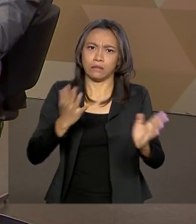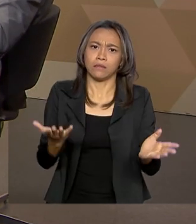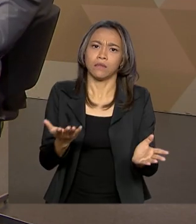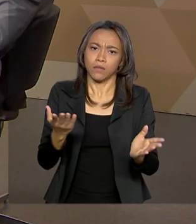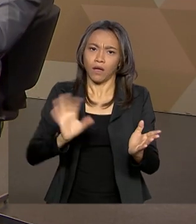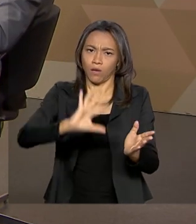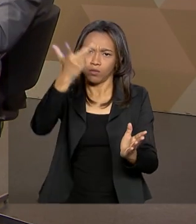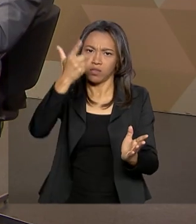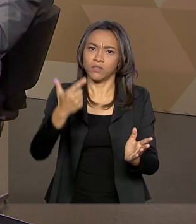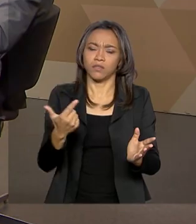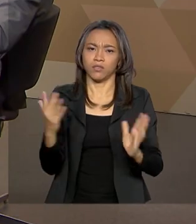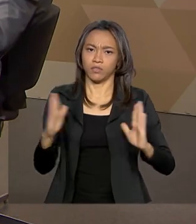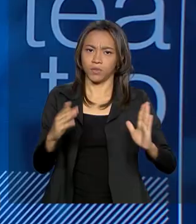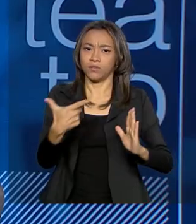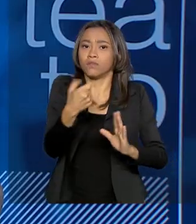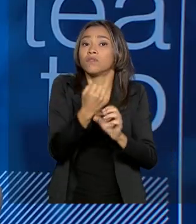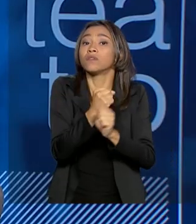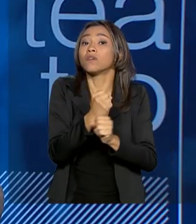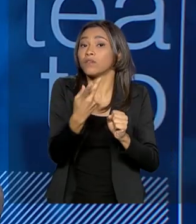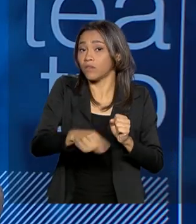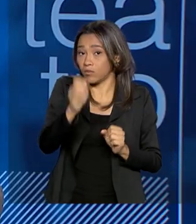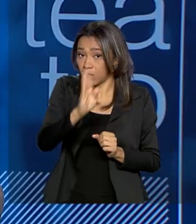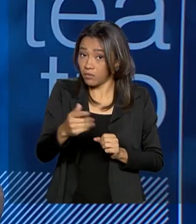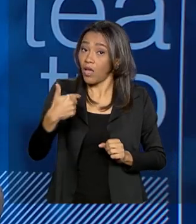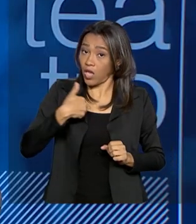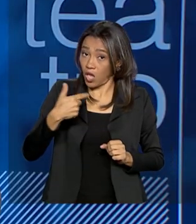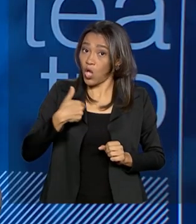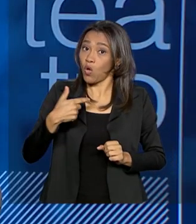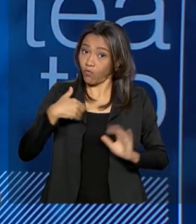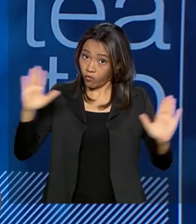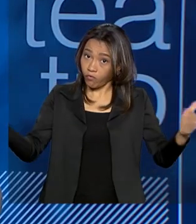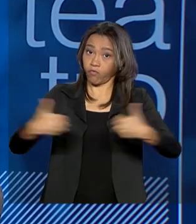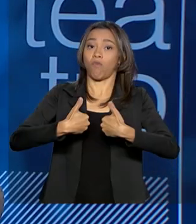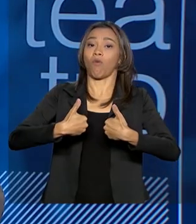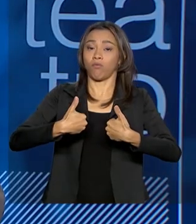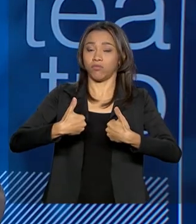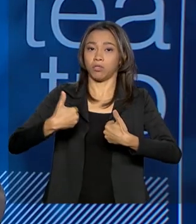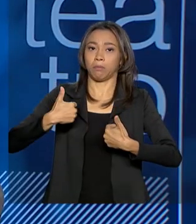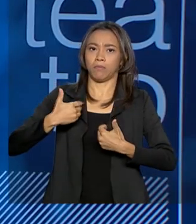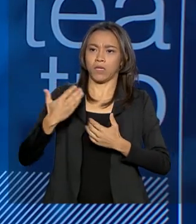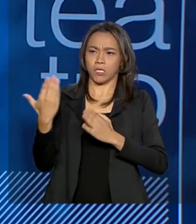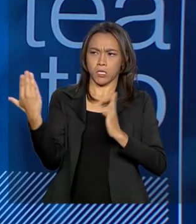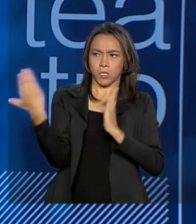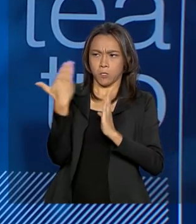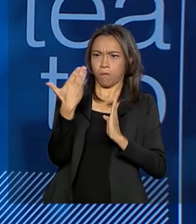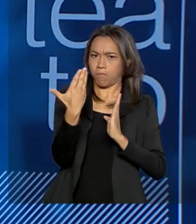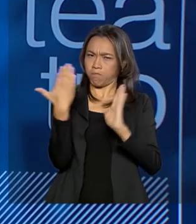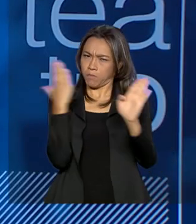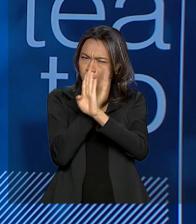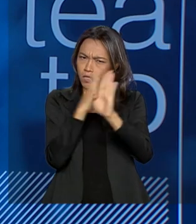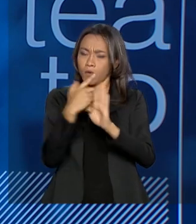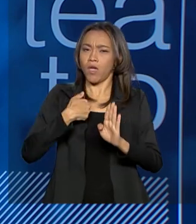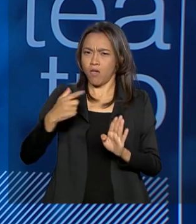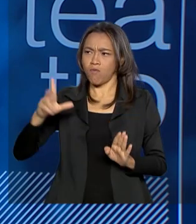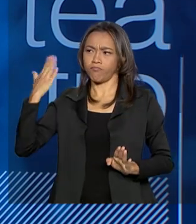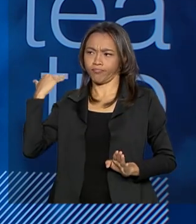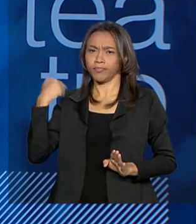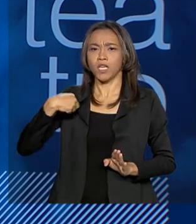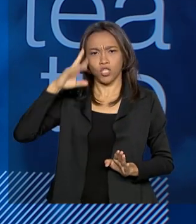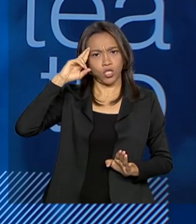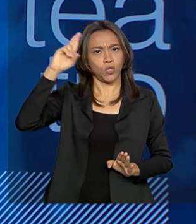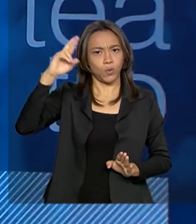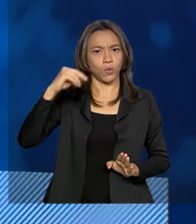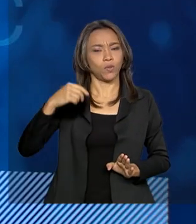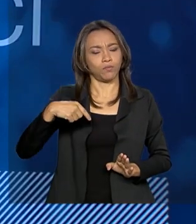aconteceu no Brasil nos últimos 20 anos. Eu fui alvo dessa censura, eu fui alvo dessa perseguição. Quando eu ainda era diretor do teatro, antes do